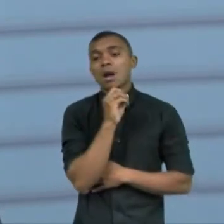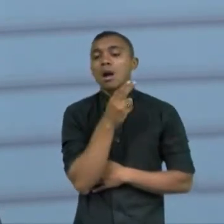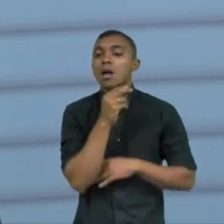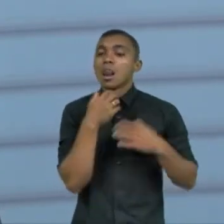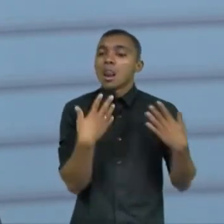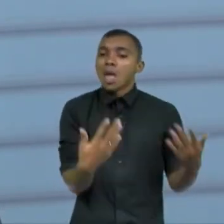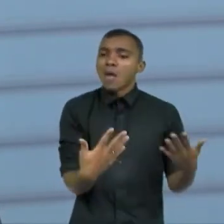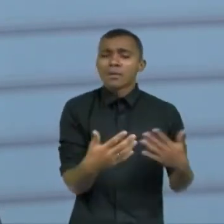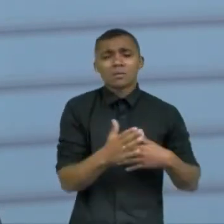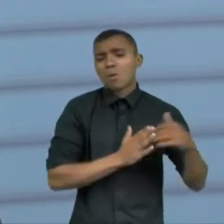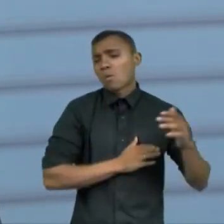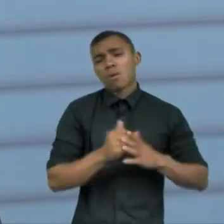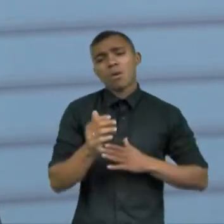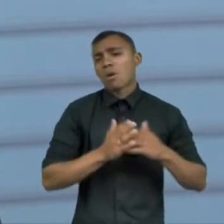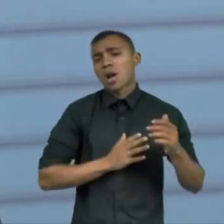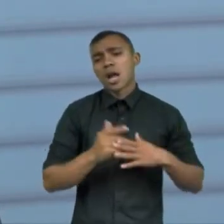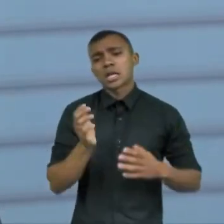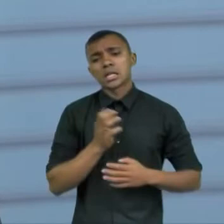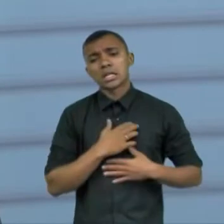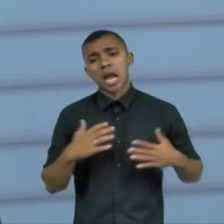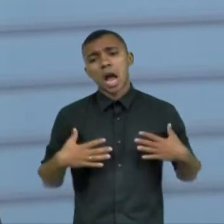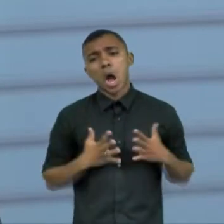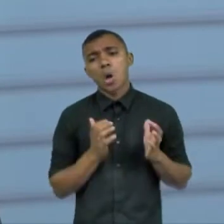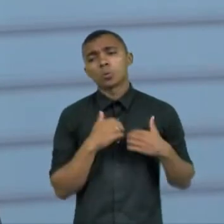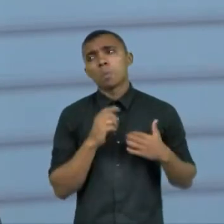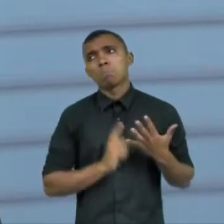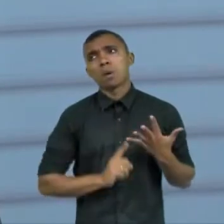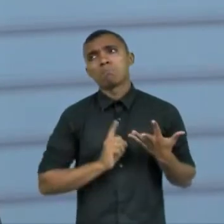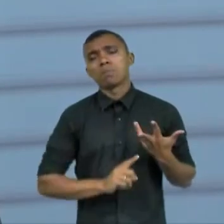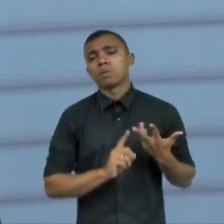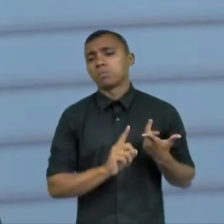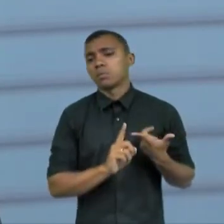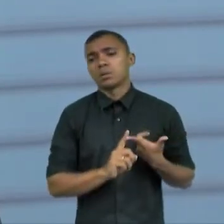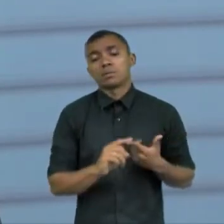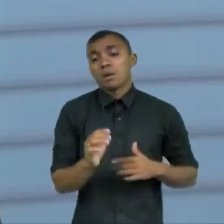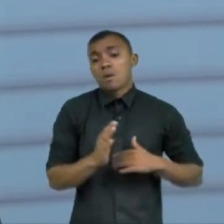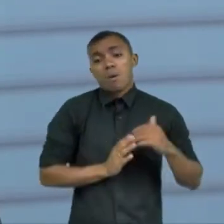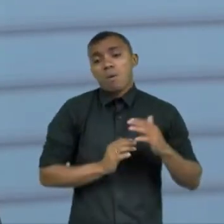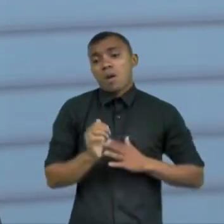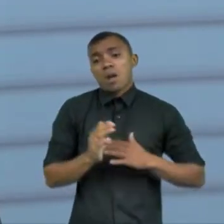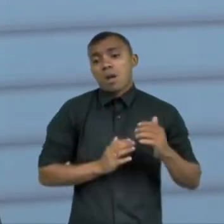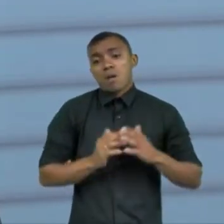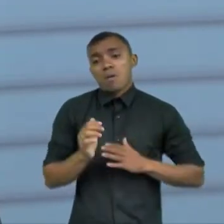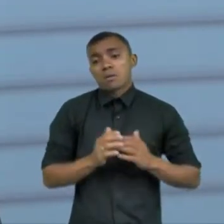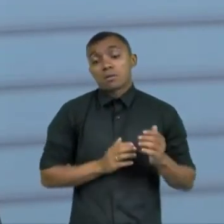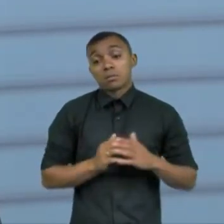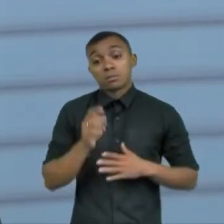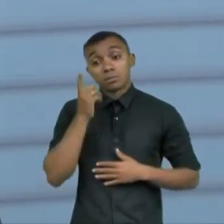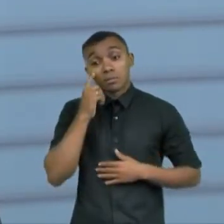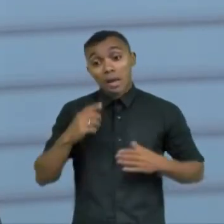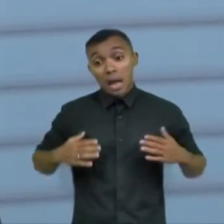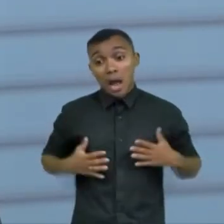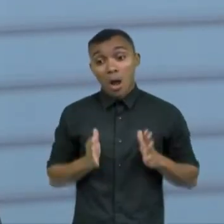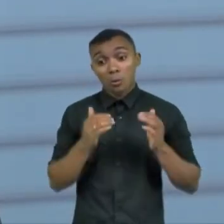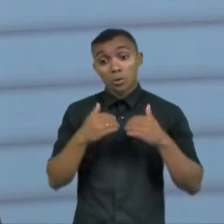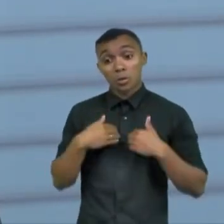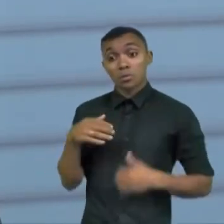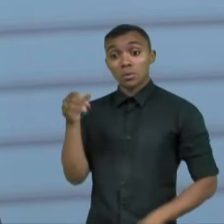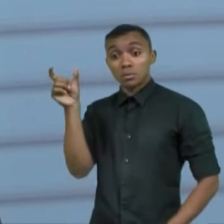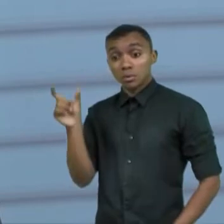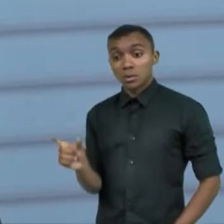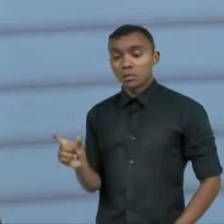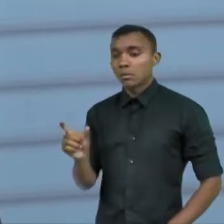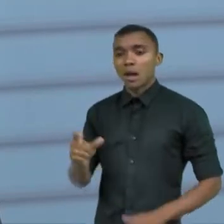comprometimentos que se apresente dessa patologia nela o autista ele pode